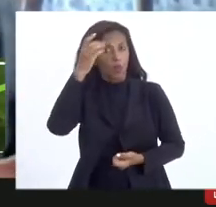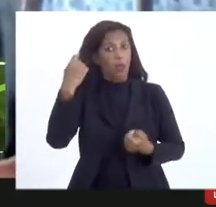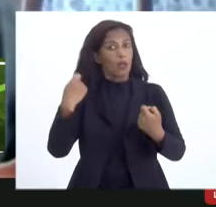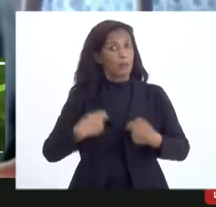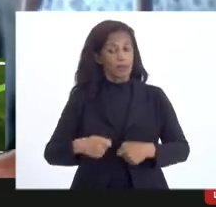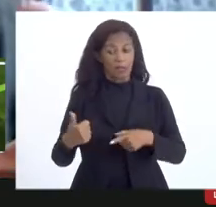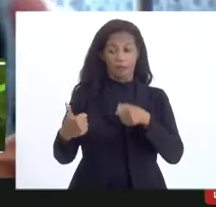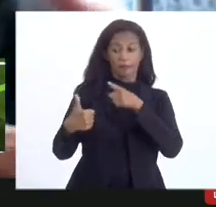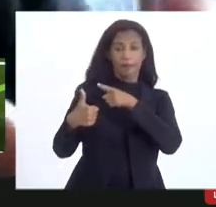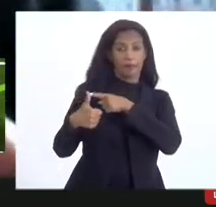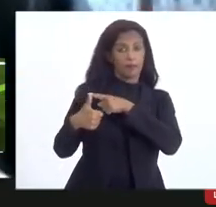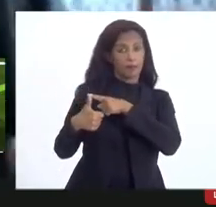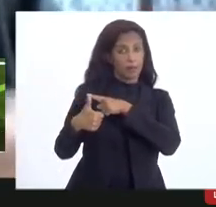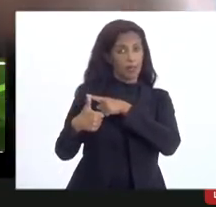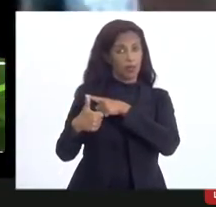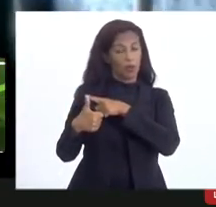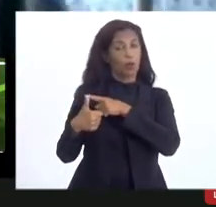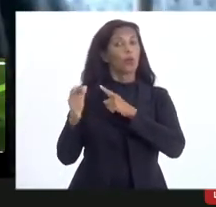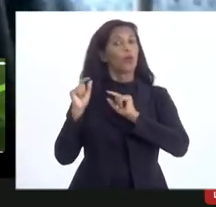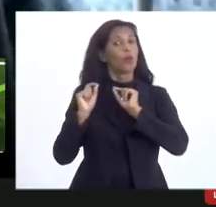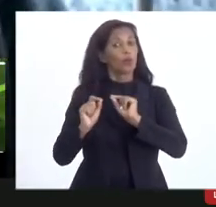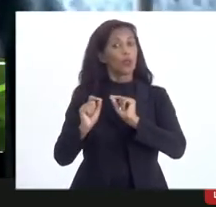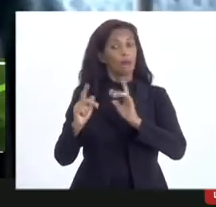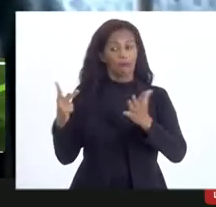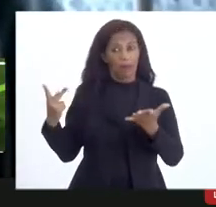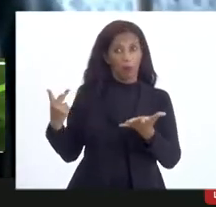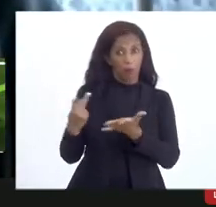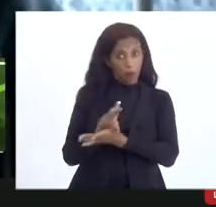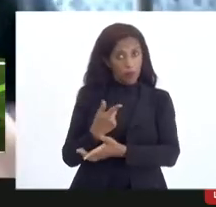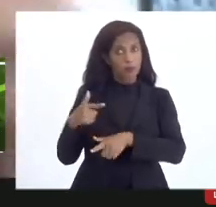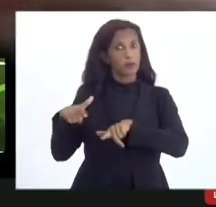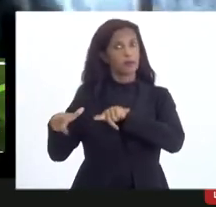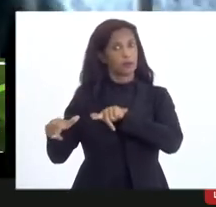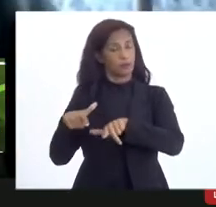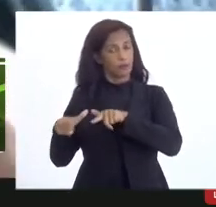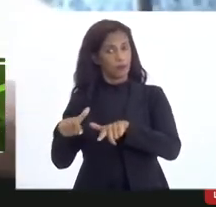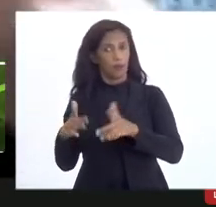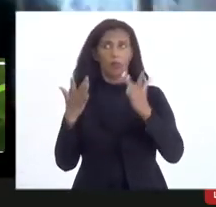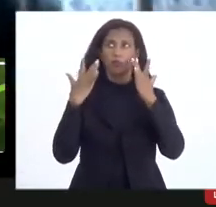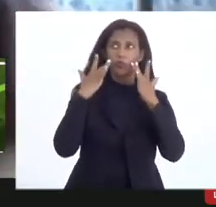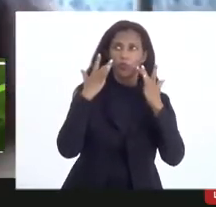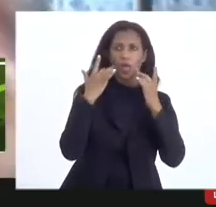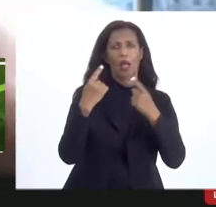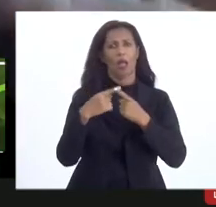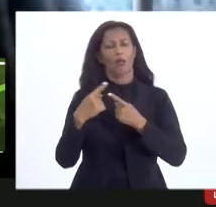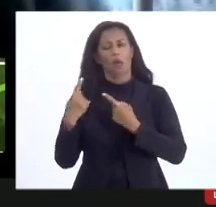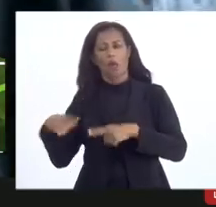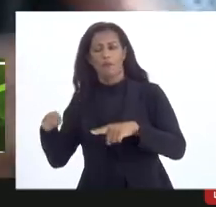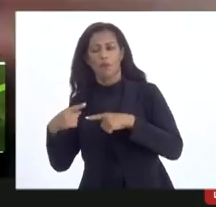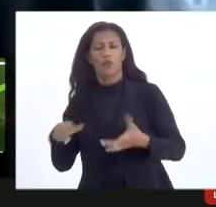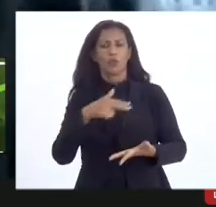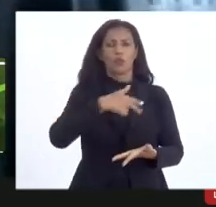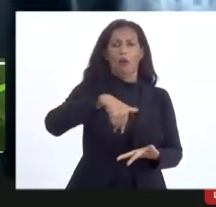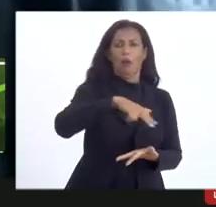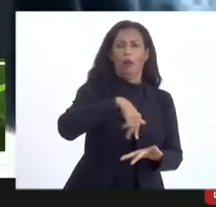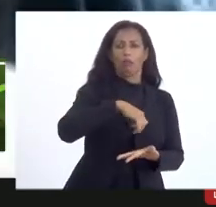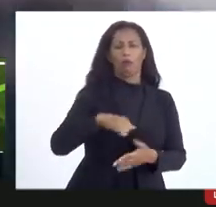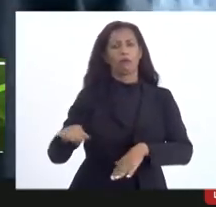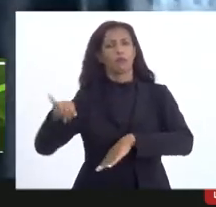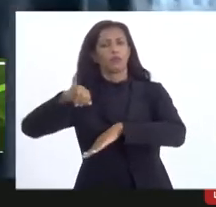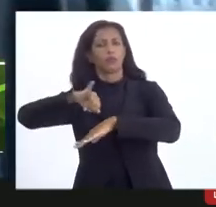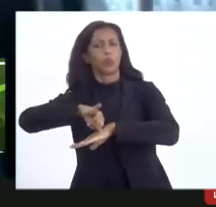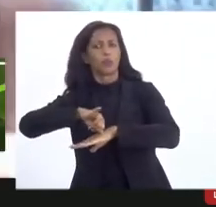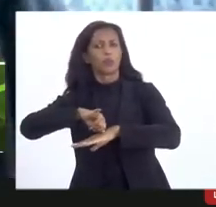primeiro lugar, demonstrar que a atividade aconteceu, que o teatro, a música, a dança, a exposição de artes